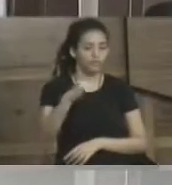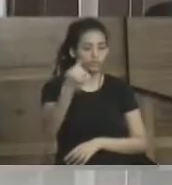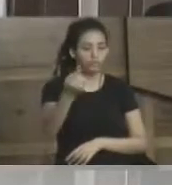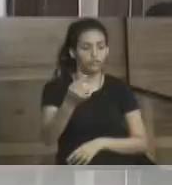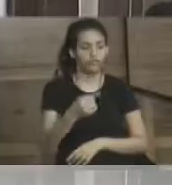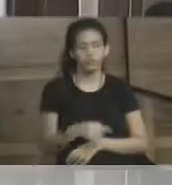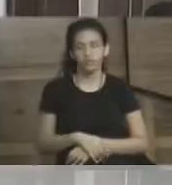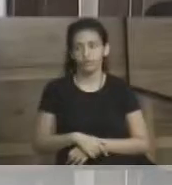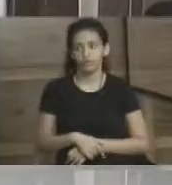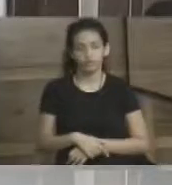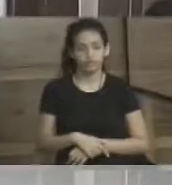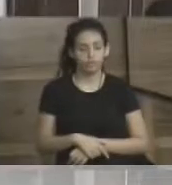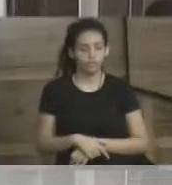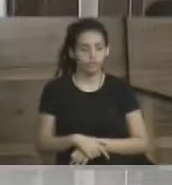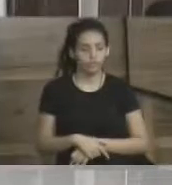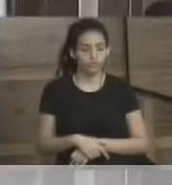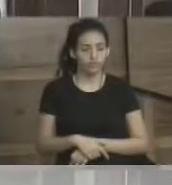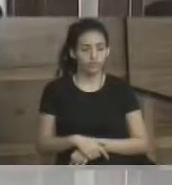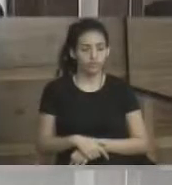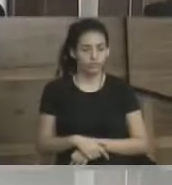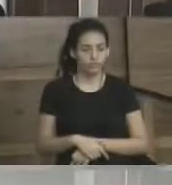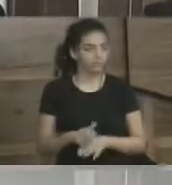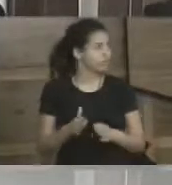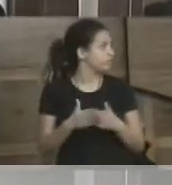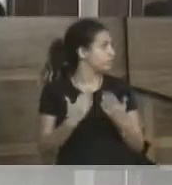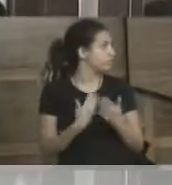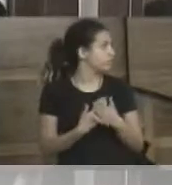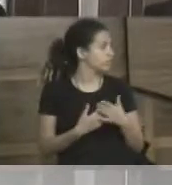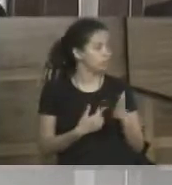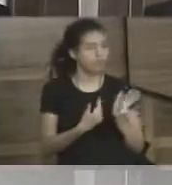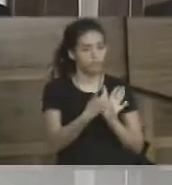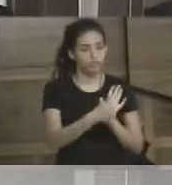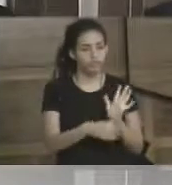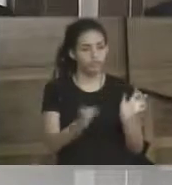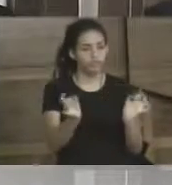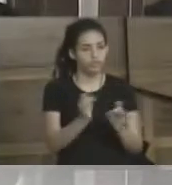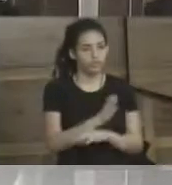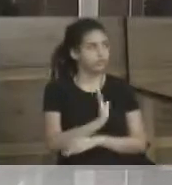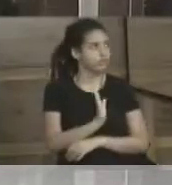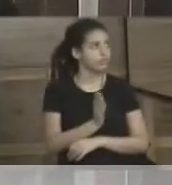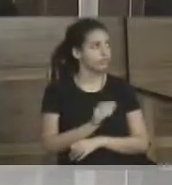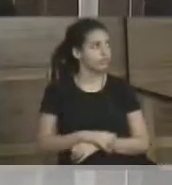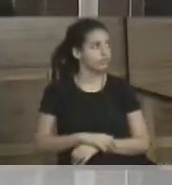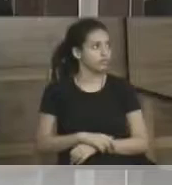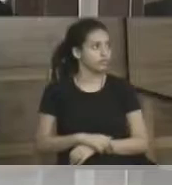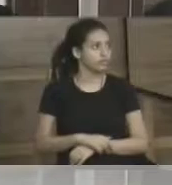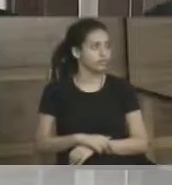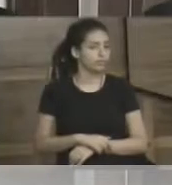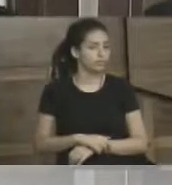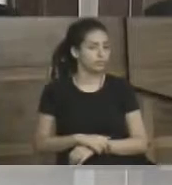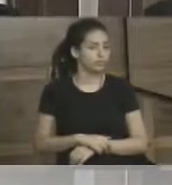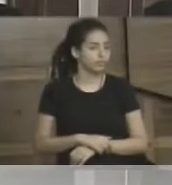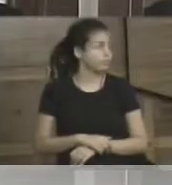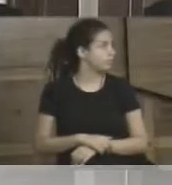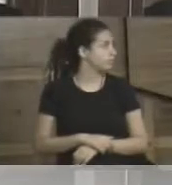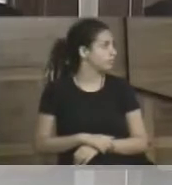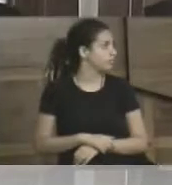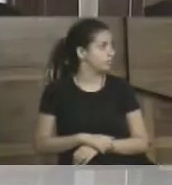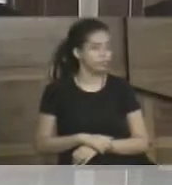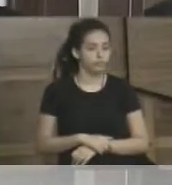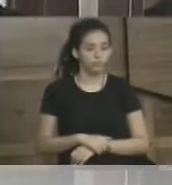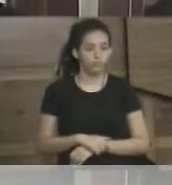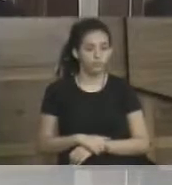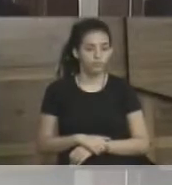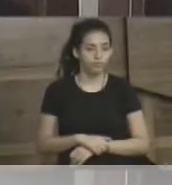memorando, infelizmente, eu não consegui. Mas o requerimento está aqui, está pronto, já está no sistema. Dessa vez, acertei o memorando, o